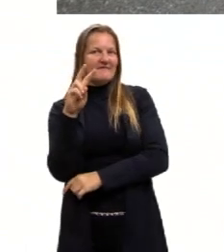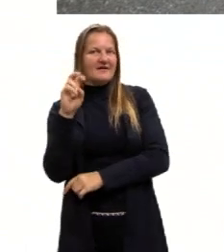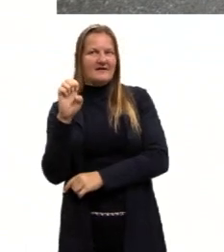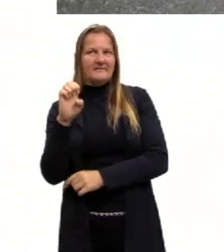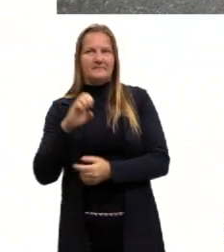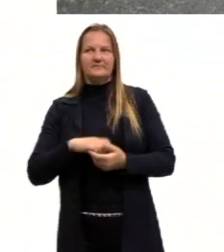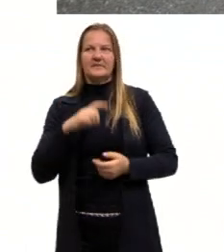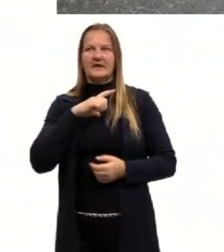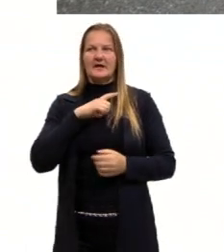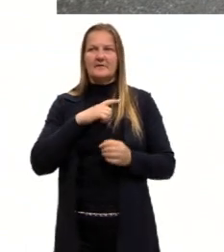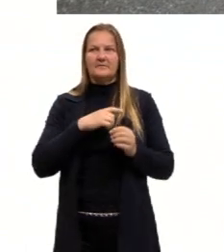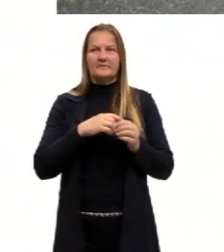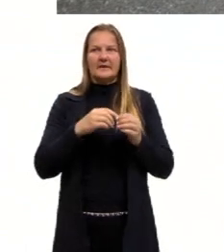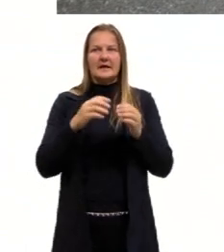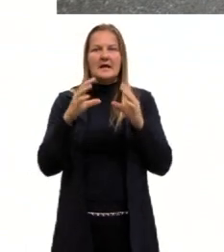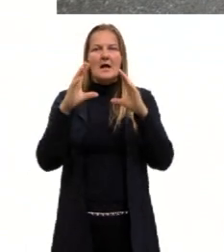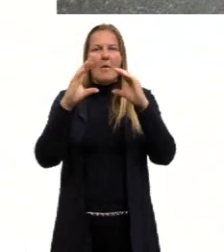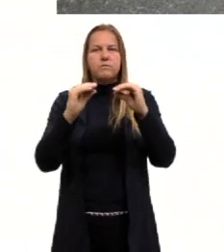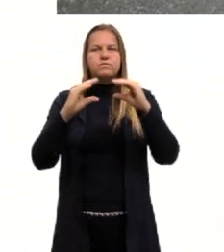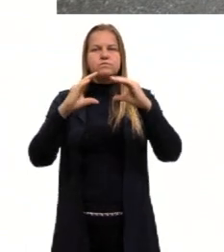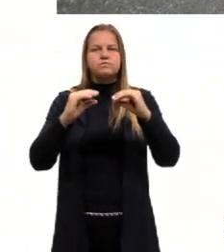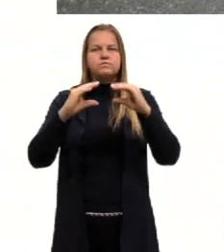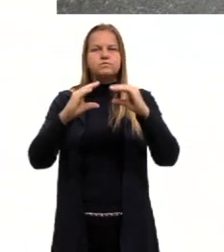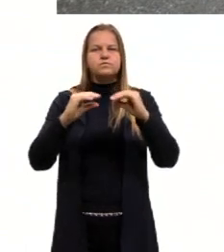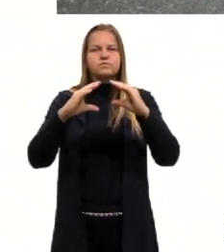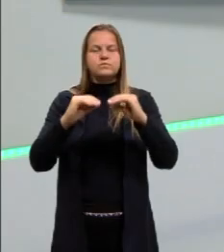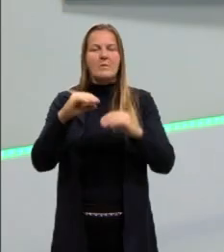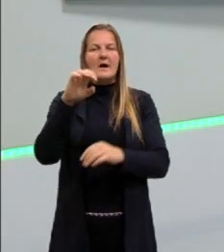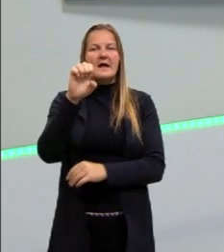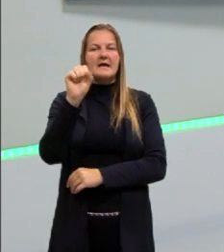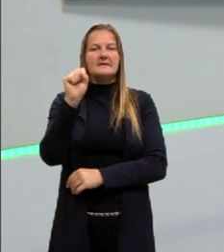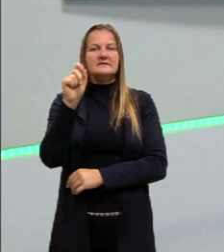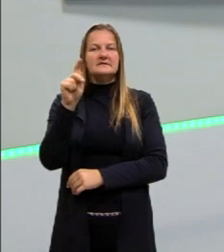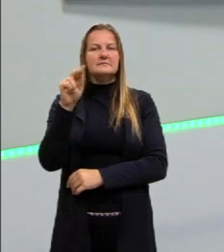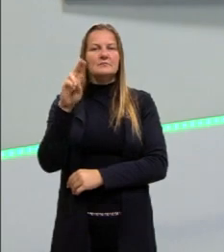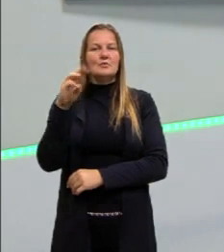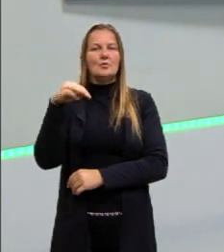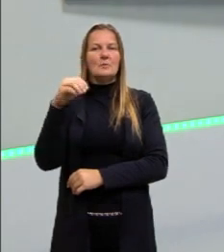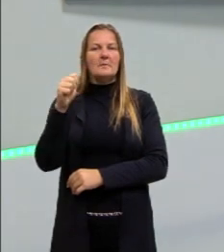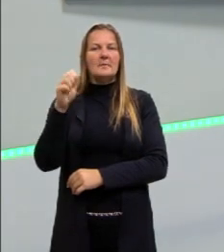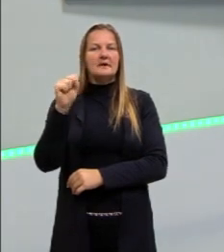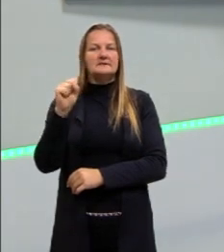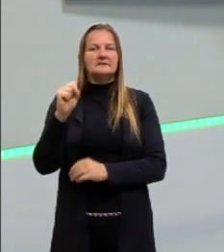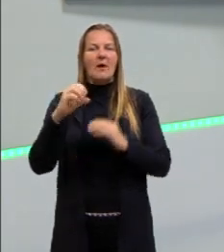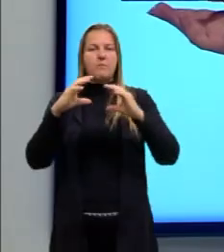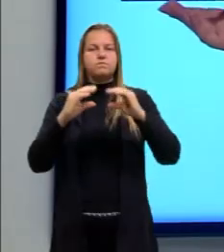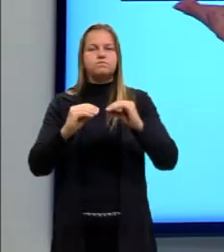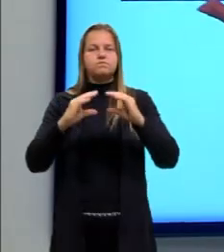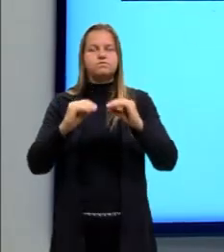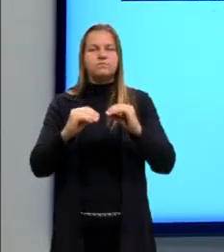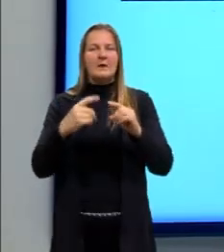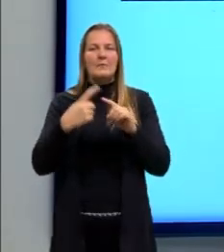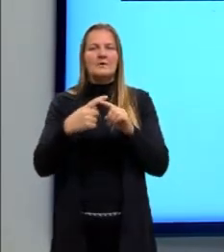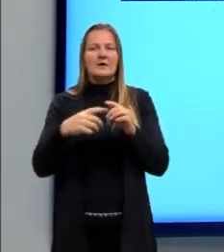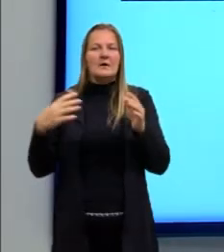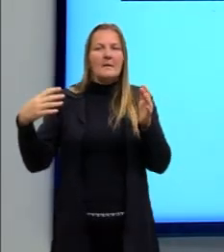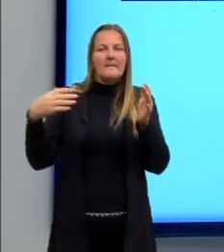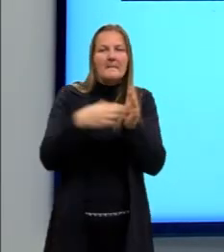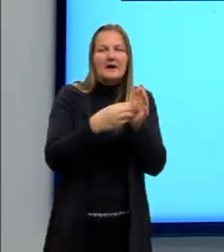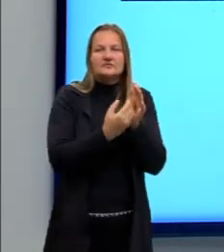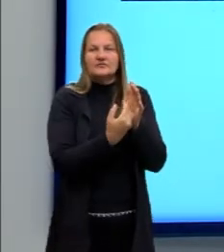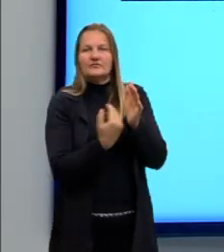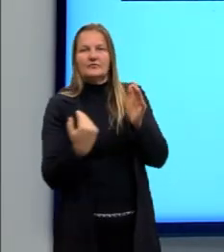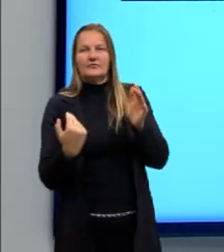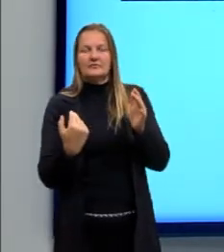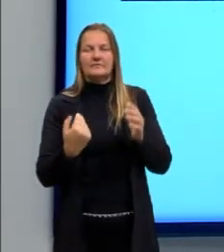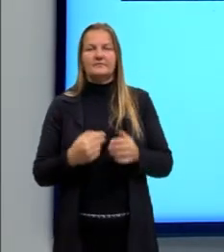a gente tem então as espumas, que são então uma forma da gente reduzir o eco. Porque senão em